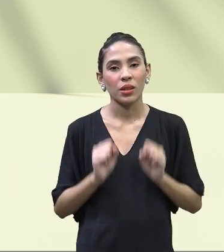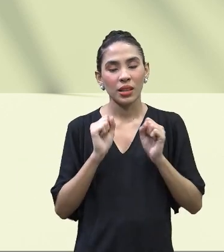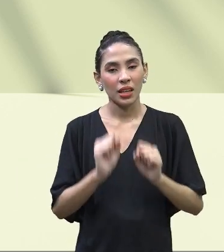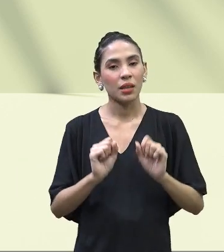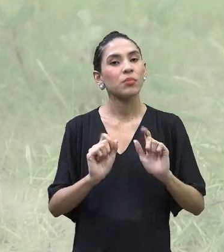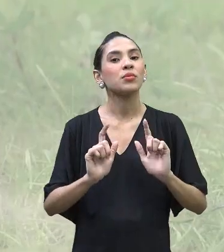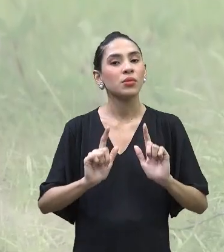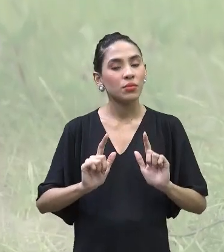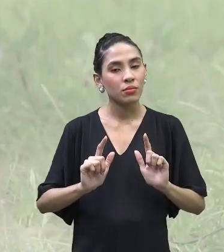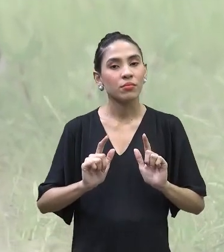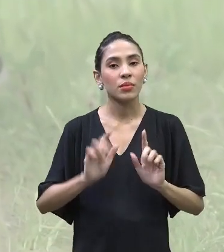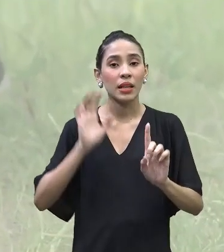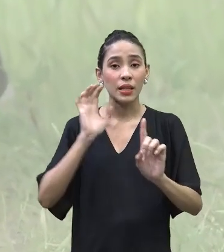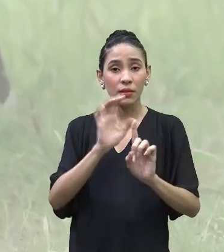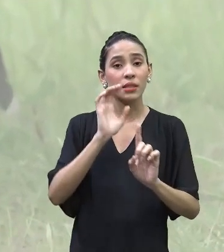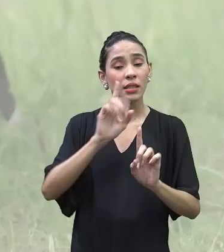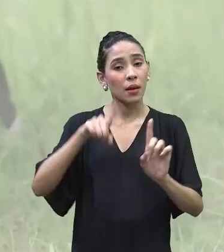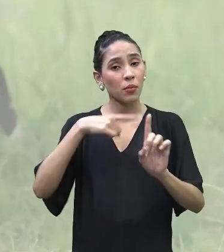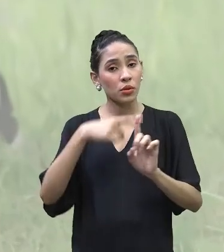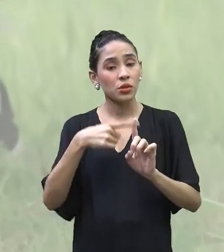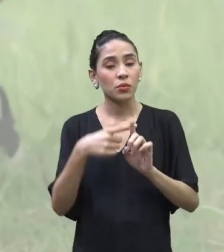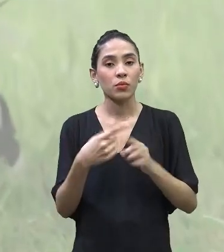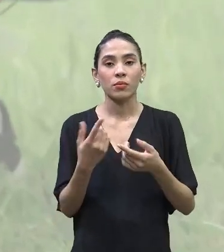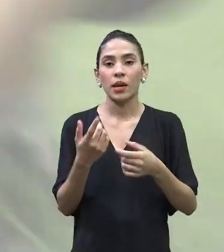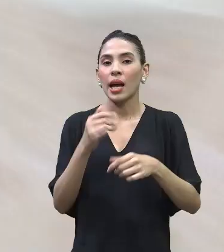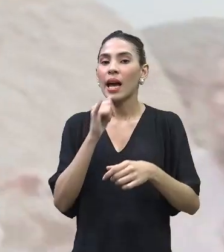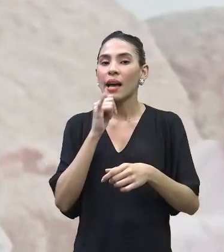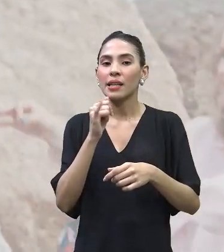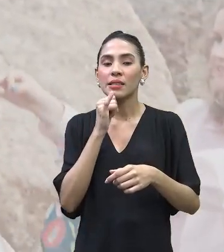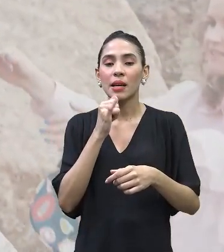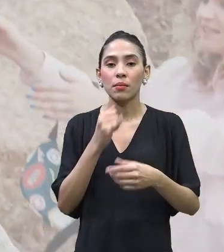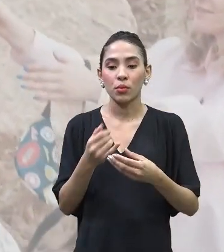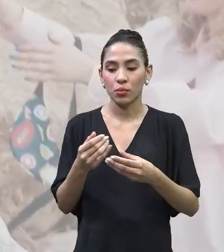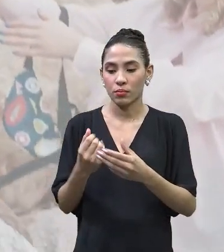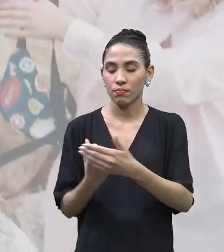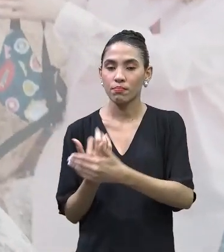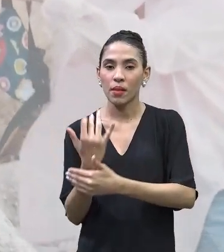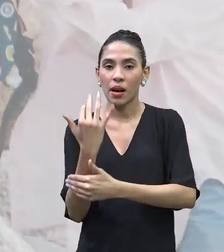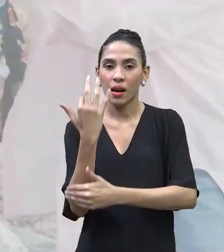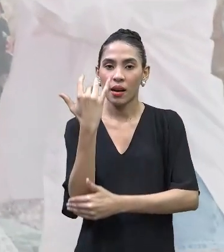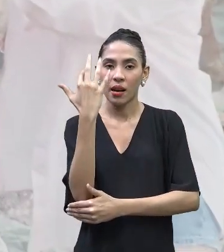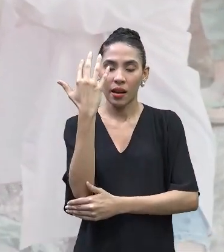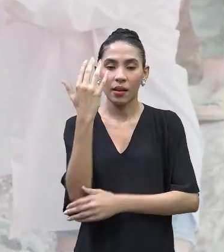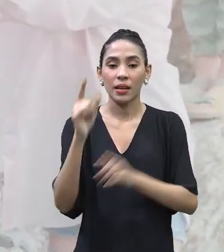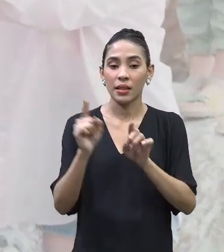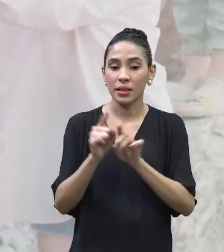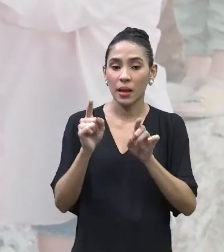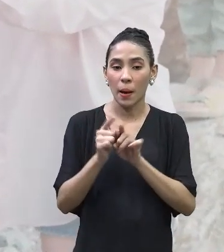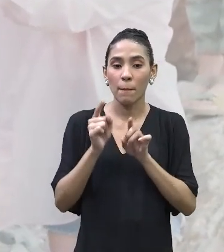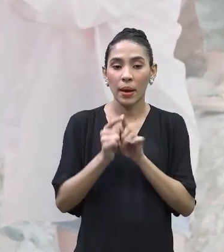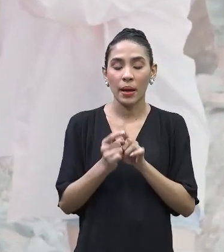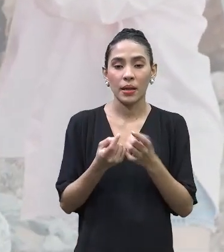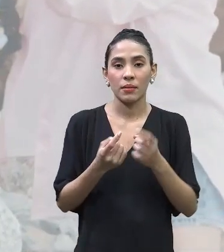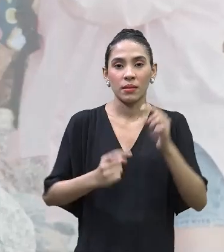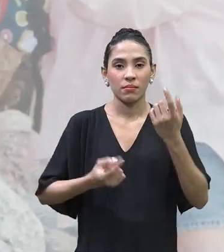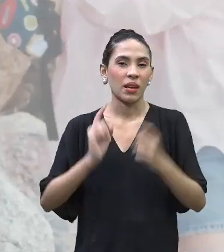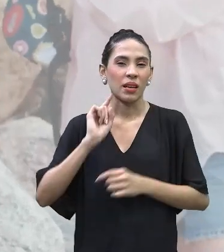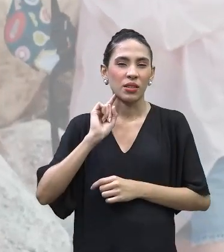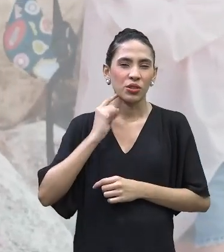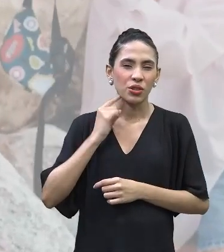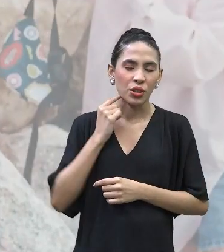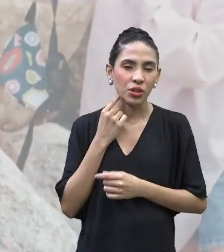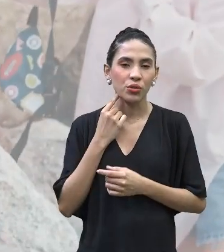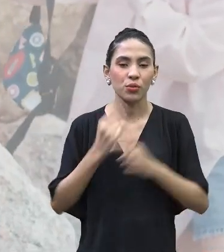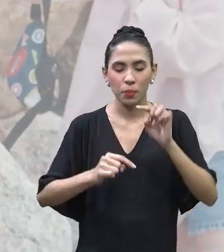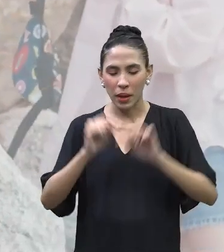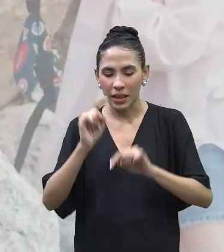positivos quando nós plantamos árvores, quando nós destinamos adequadamente os resíduos